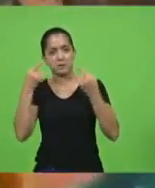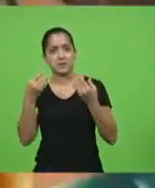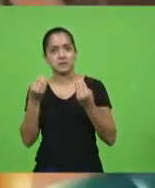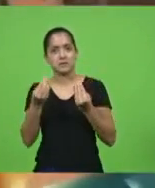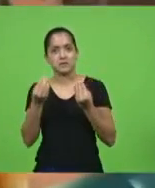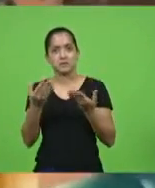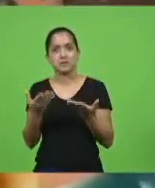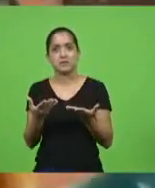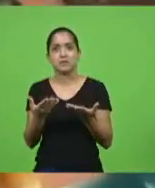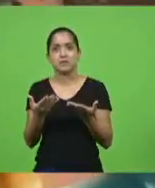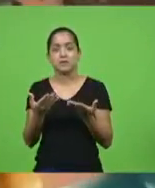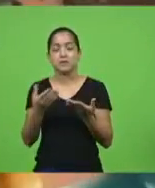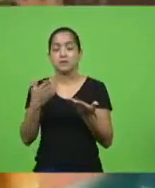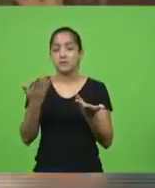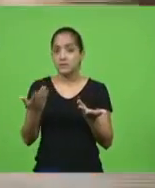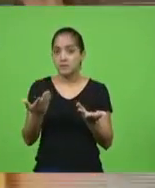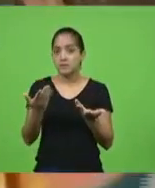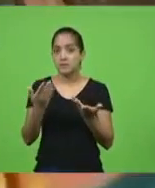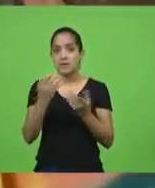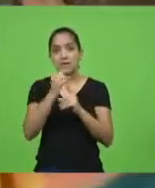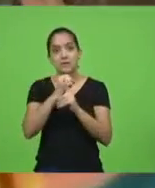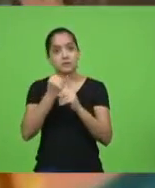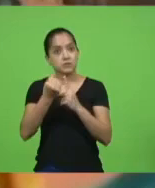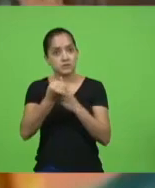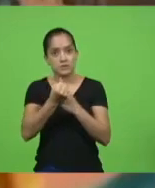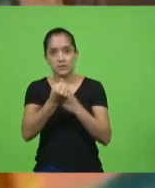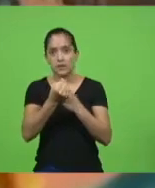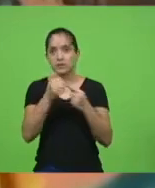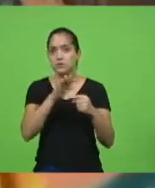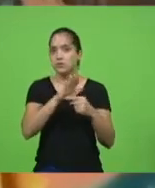então a sociedade não está colaborando,